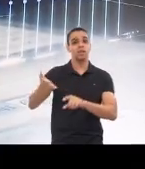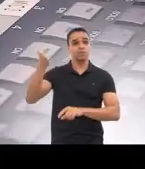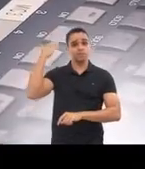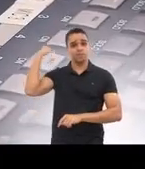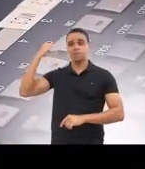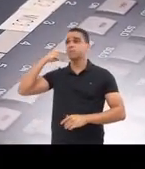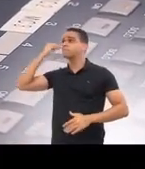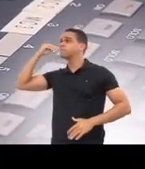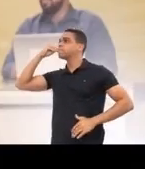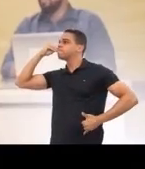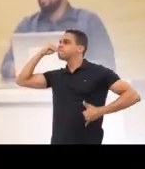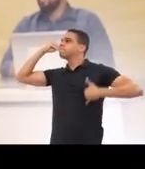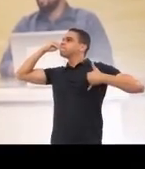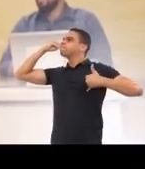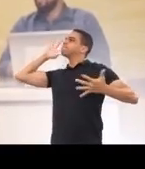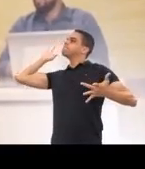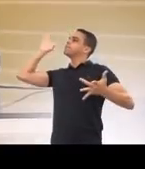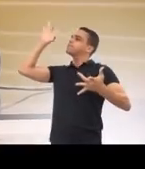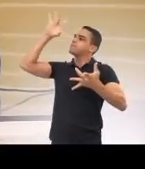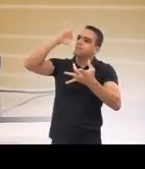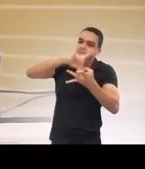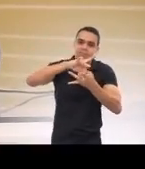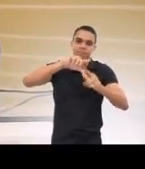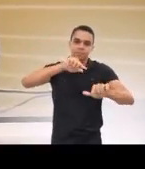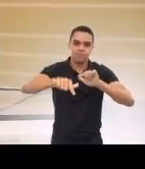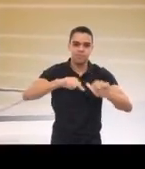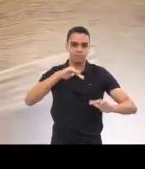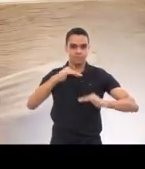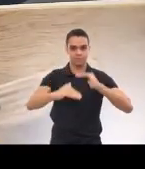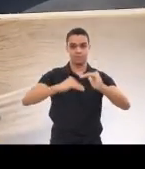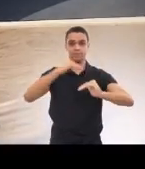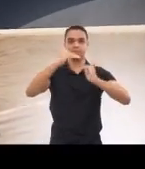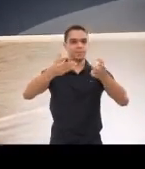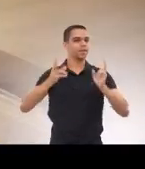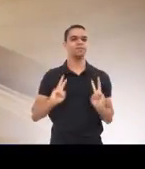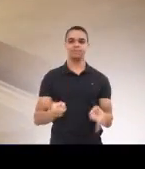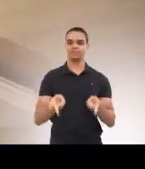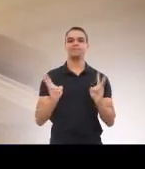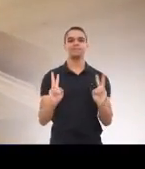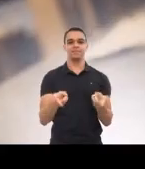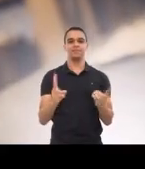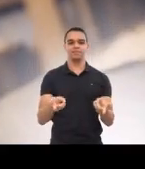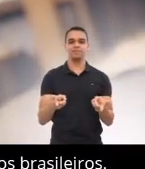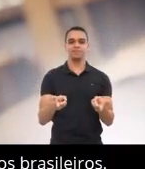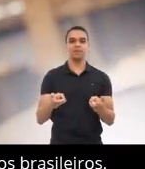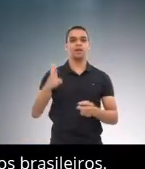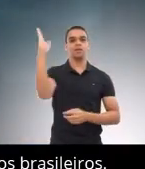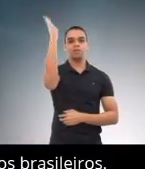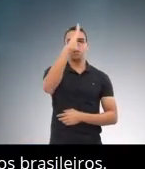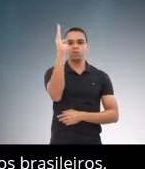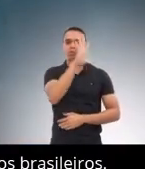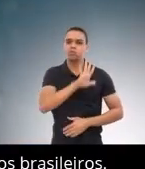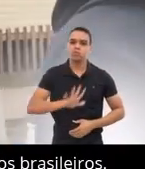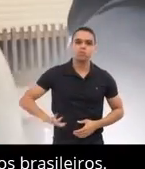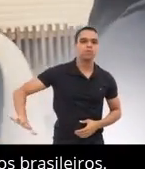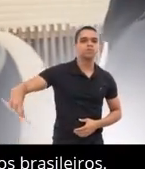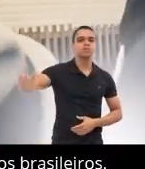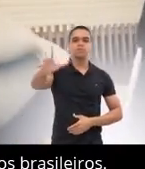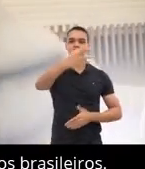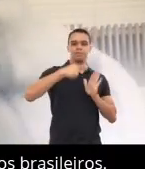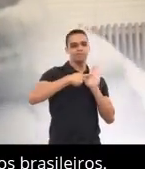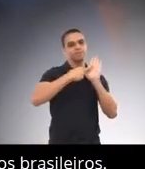de um passado que nos orgulha com o trabalho de um presente em constante construção. de norte a sul,